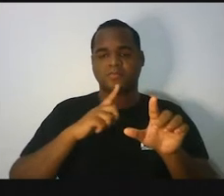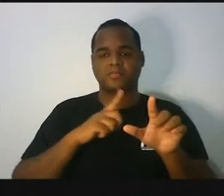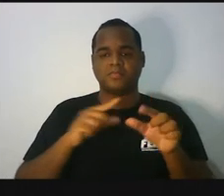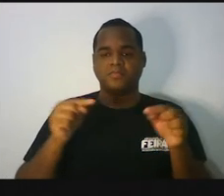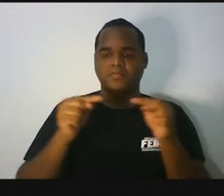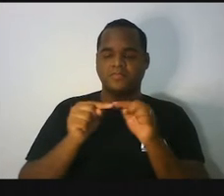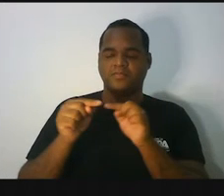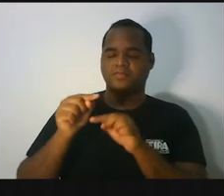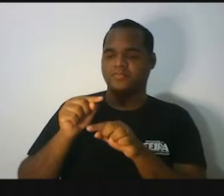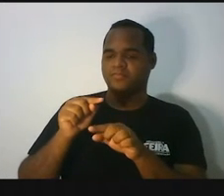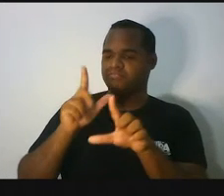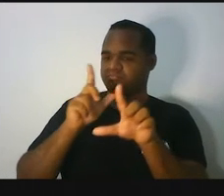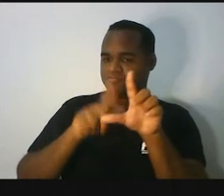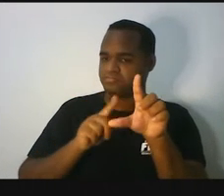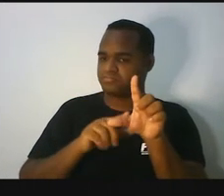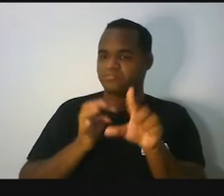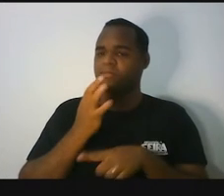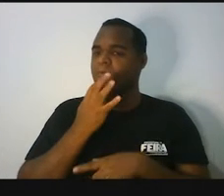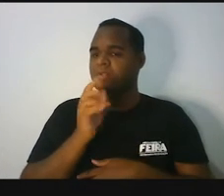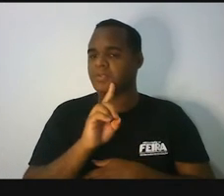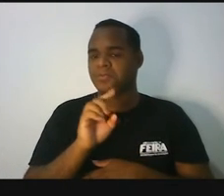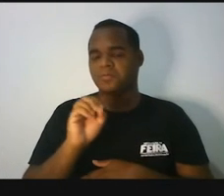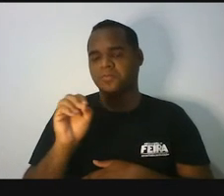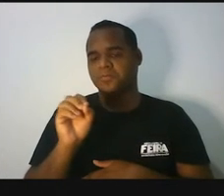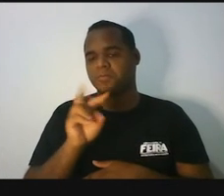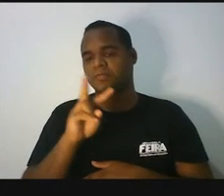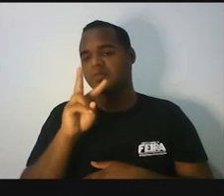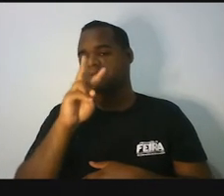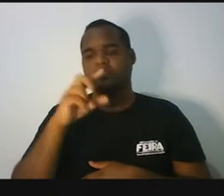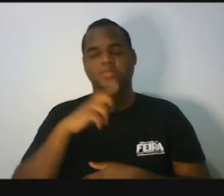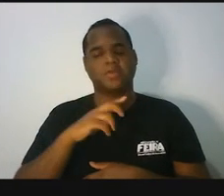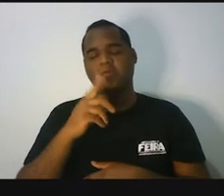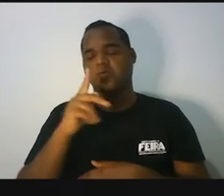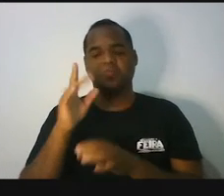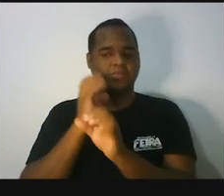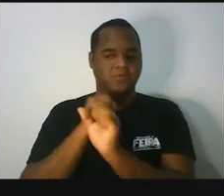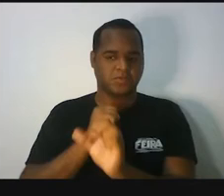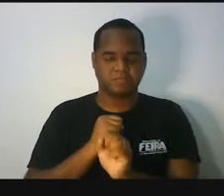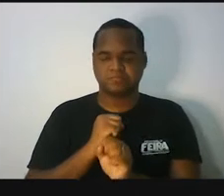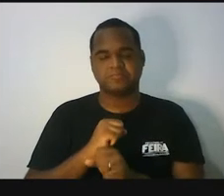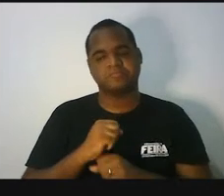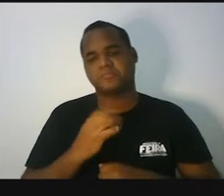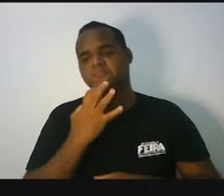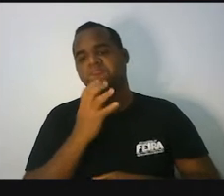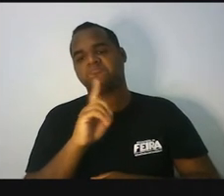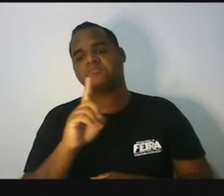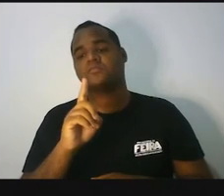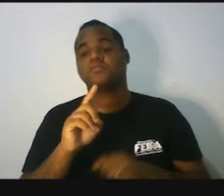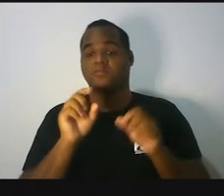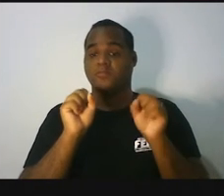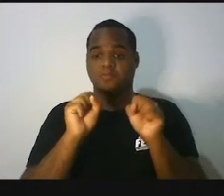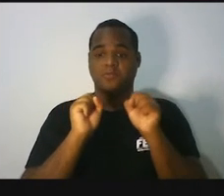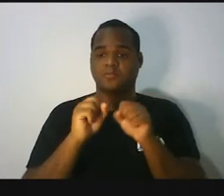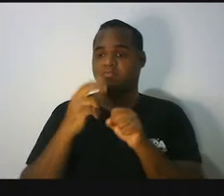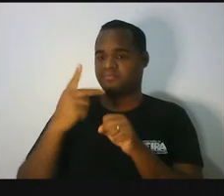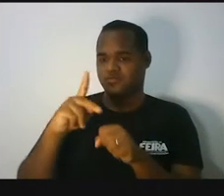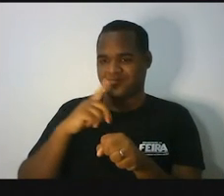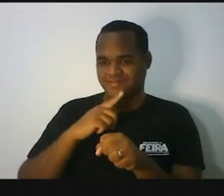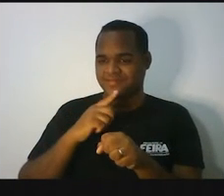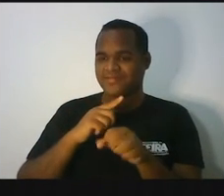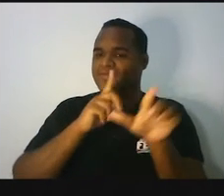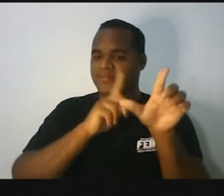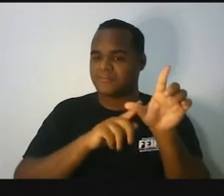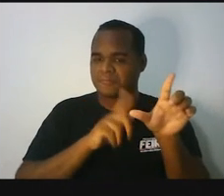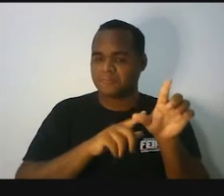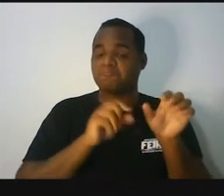não se conhece algum valor, alguma quantidade. Certo? Então, tem que ter a parte que tem a letra, né? A